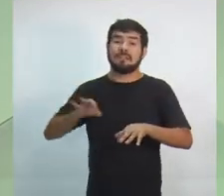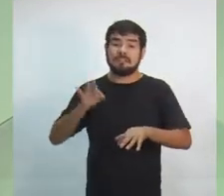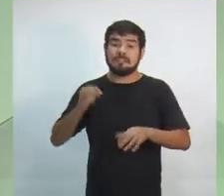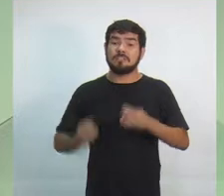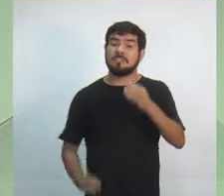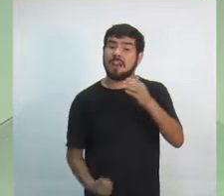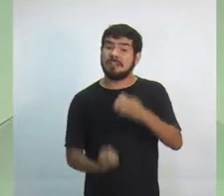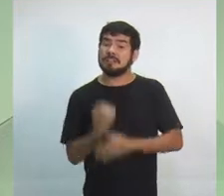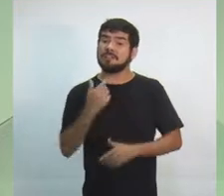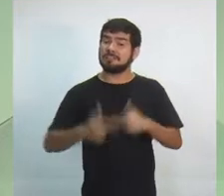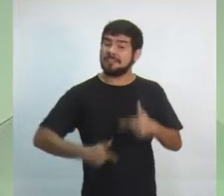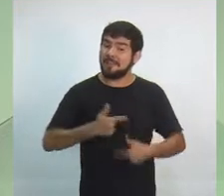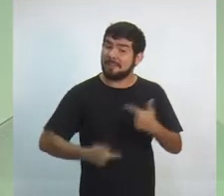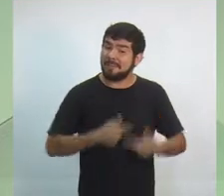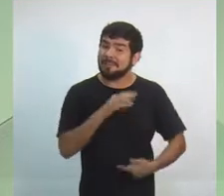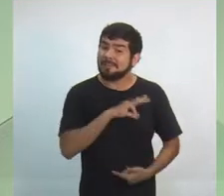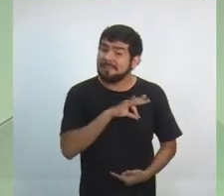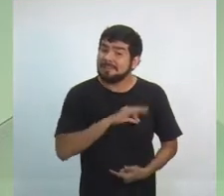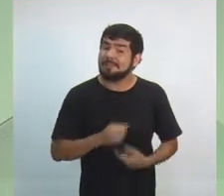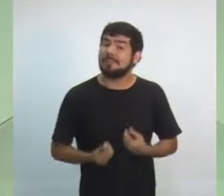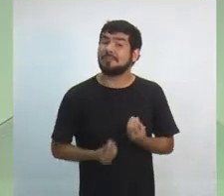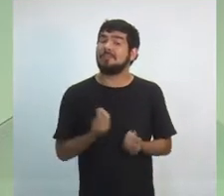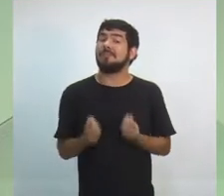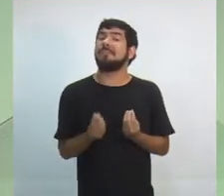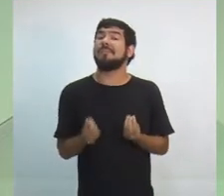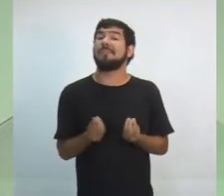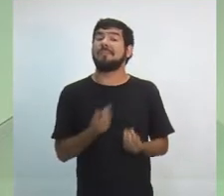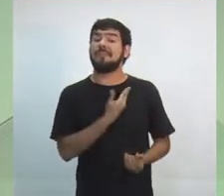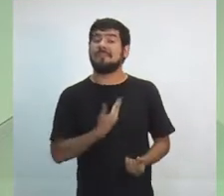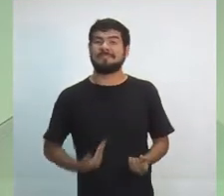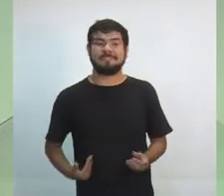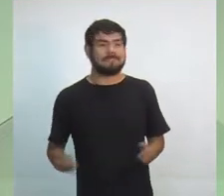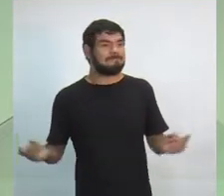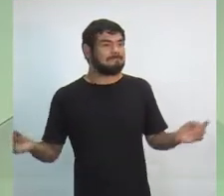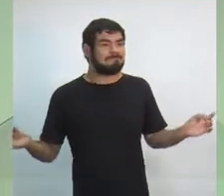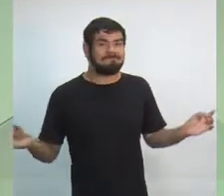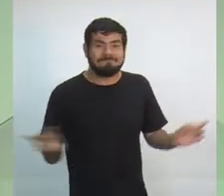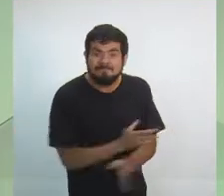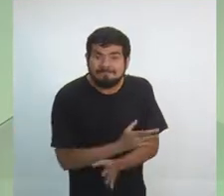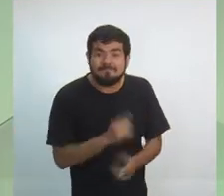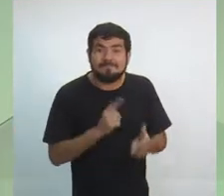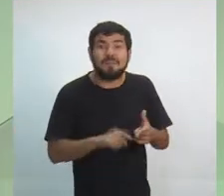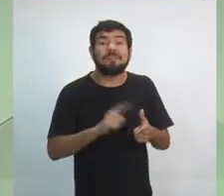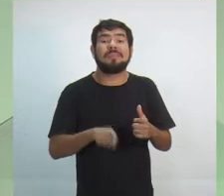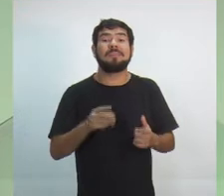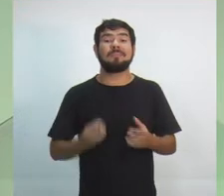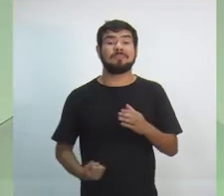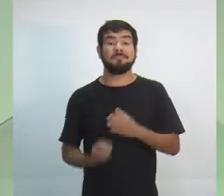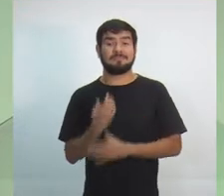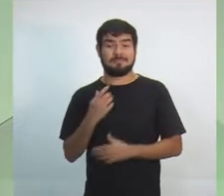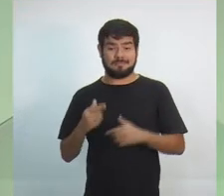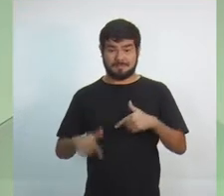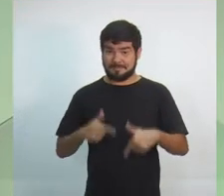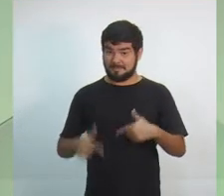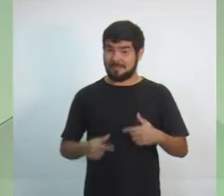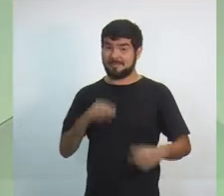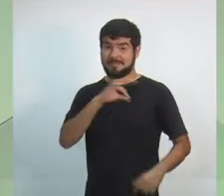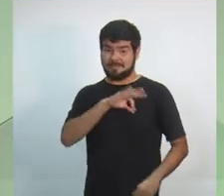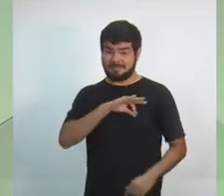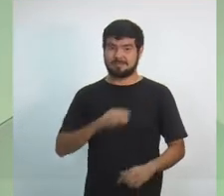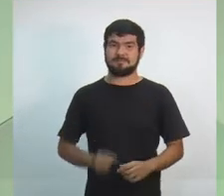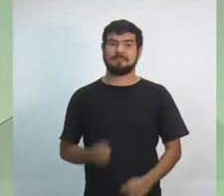geração de emprego e renda. Como que o governador vai resolver a situação da geração de emprego e renda? O candidato ao governador, três minutos. Todos os candidatos